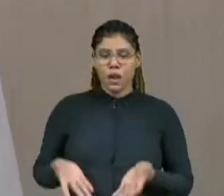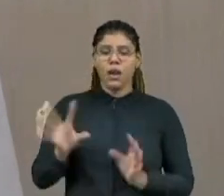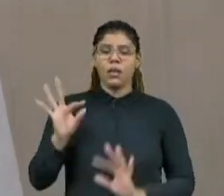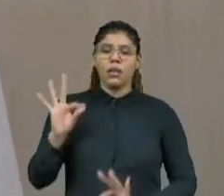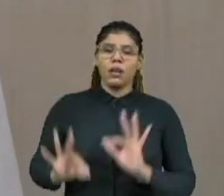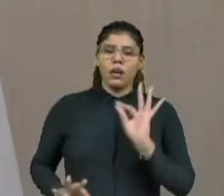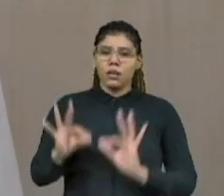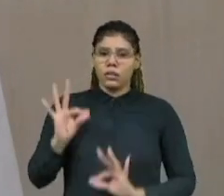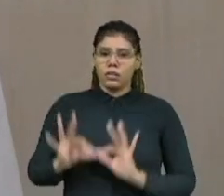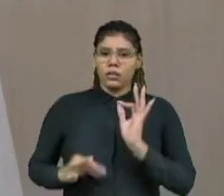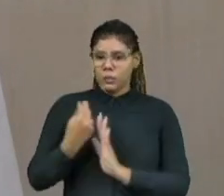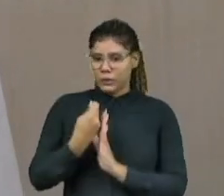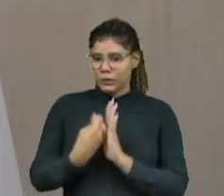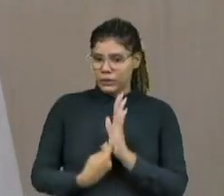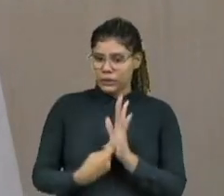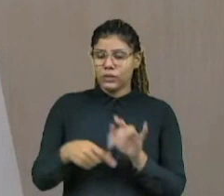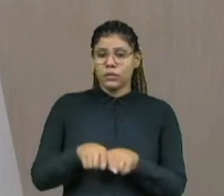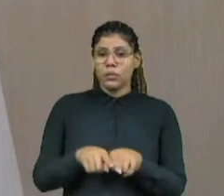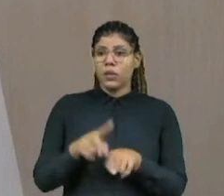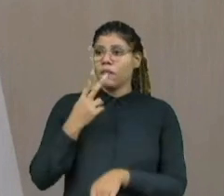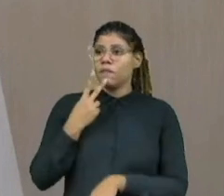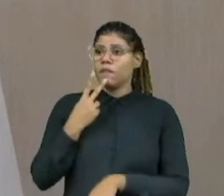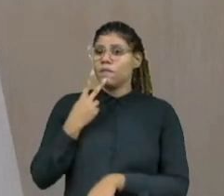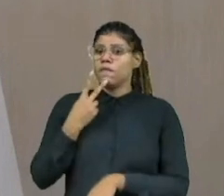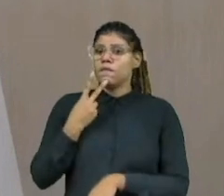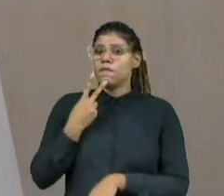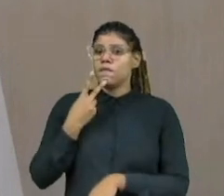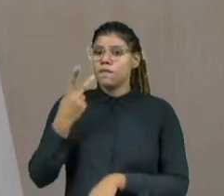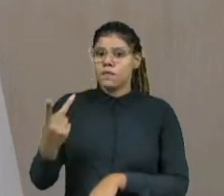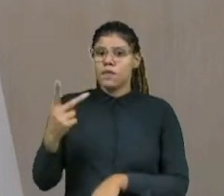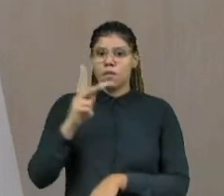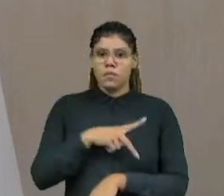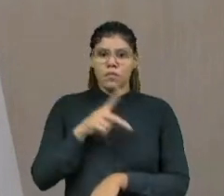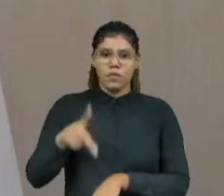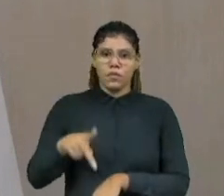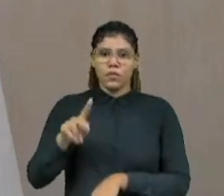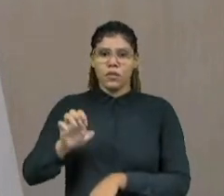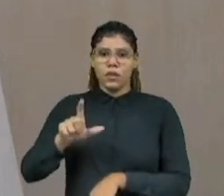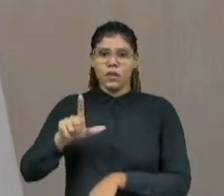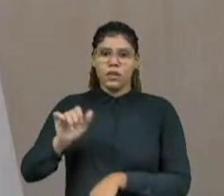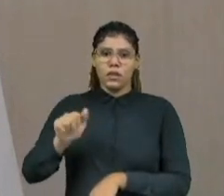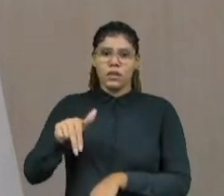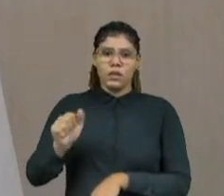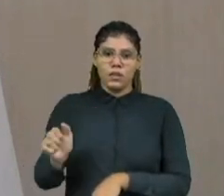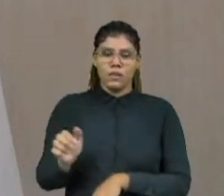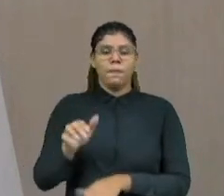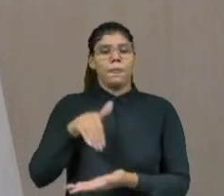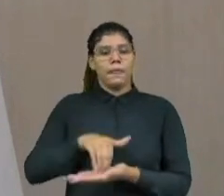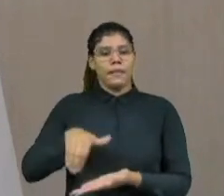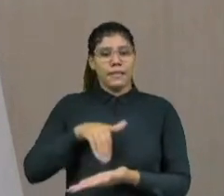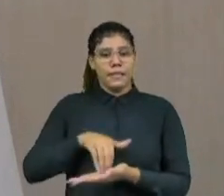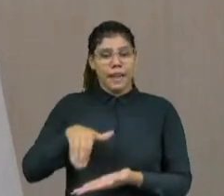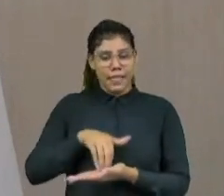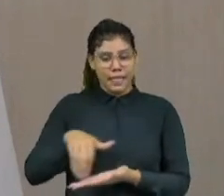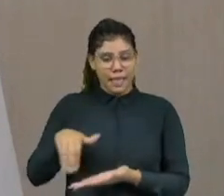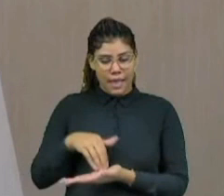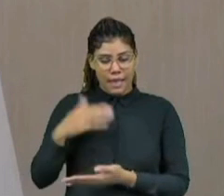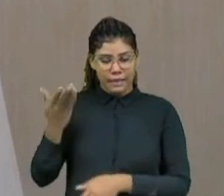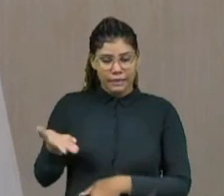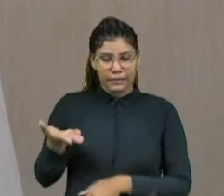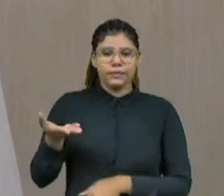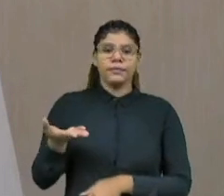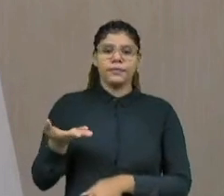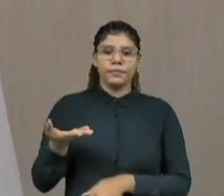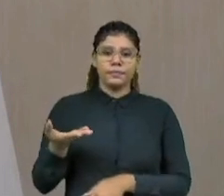por inscrito e também verbalmente, a professora Eliana, secretária de Educação desse Estado, para receber